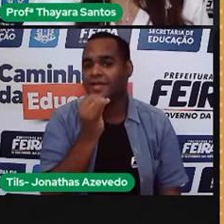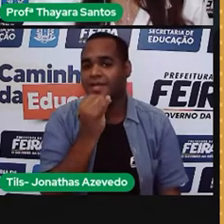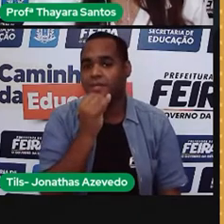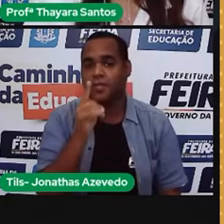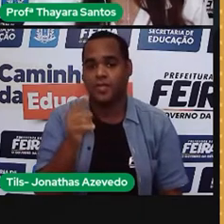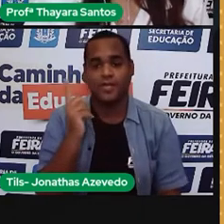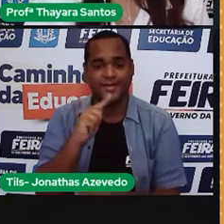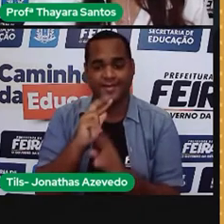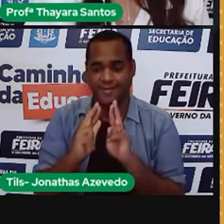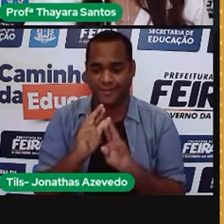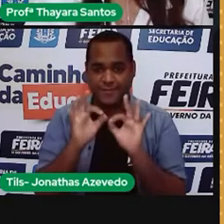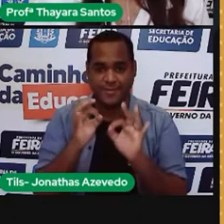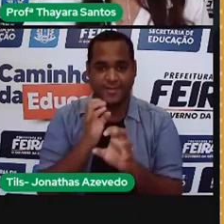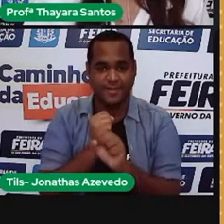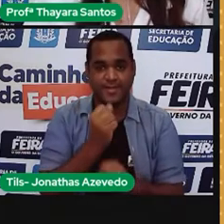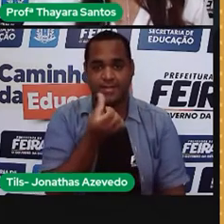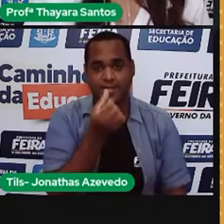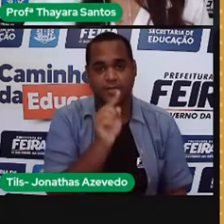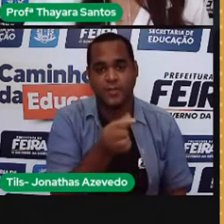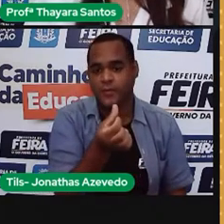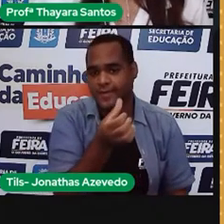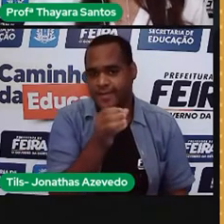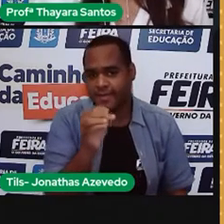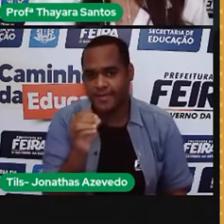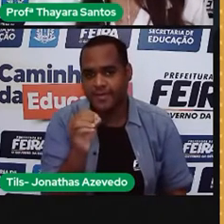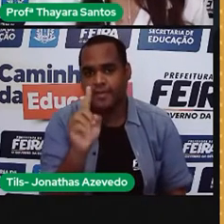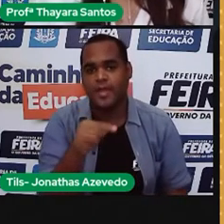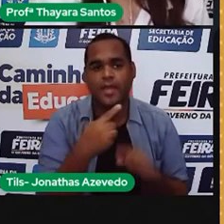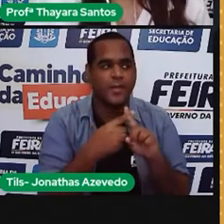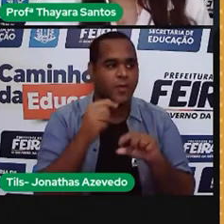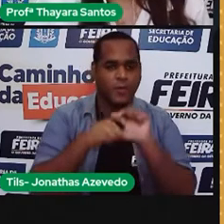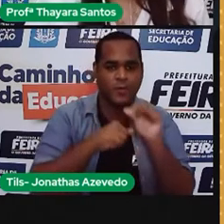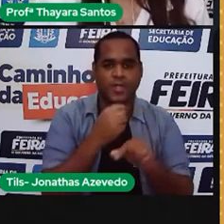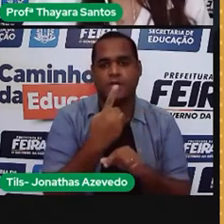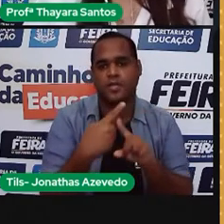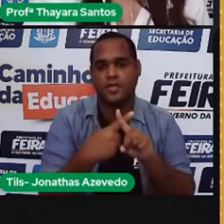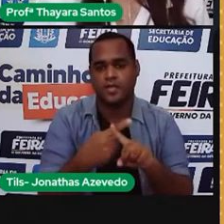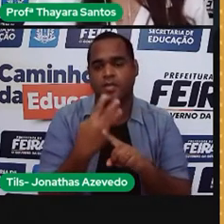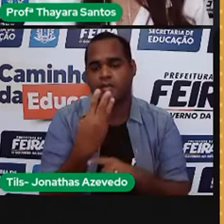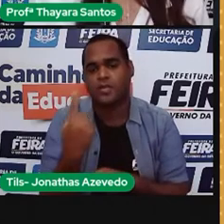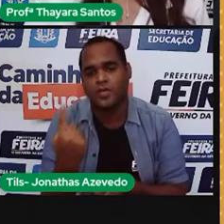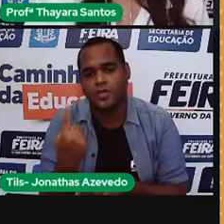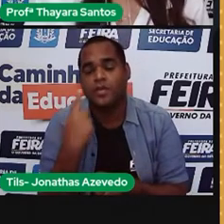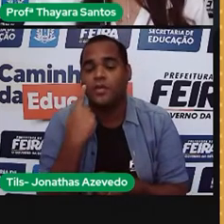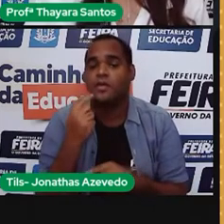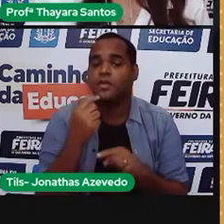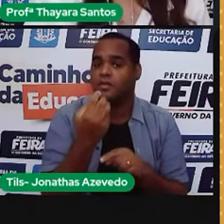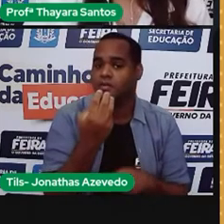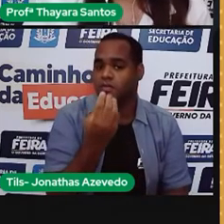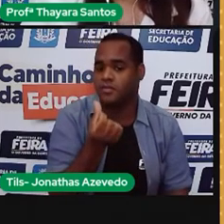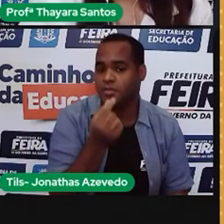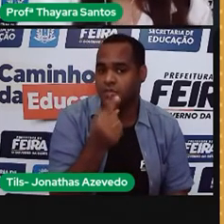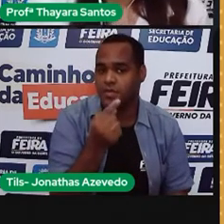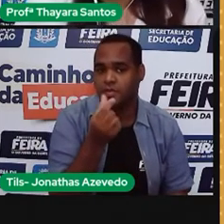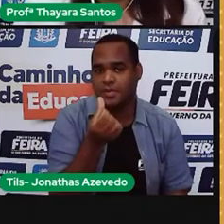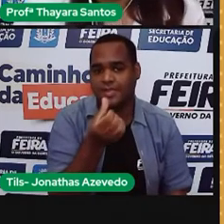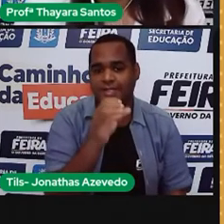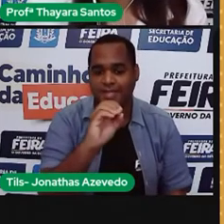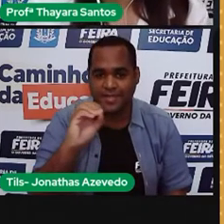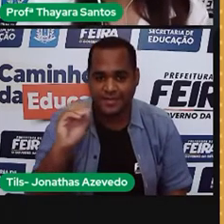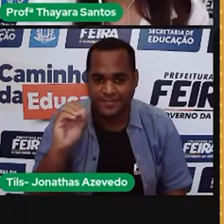que a gente achou, que é o 6.100, e multiplicar por 31. Quando eu multiplico 6.600